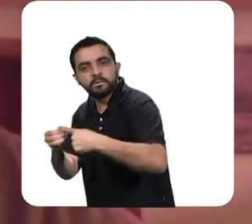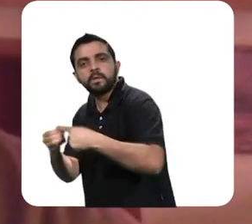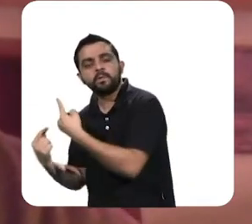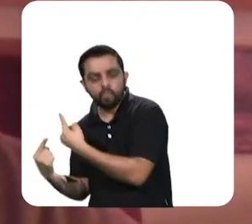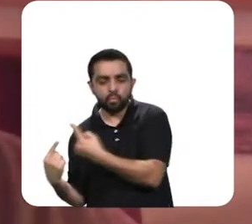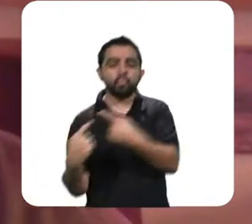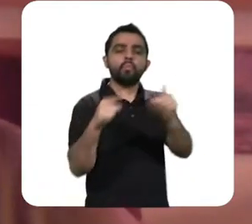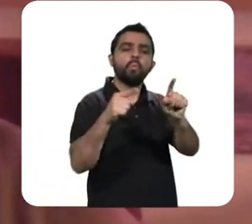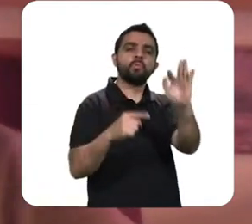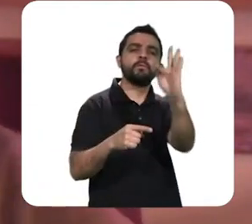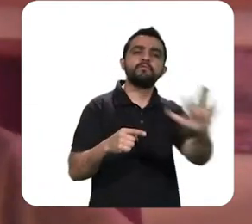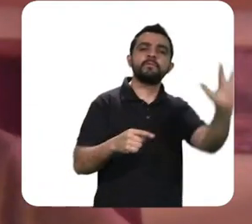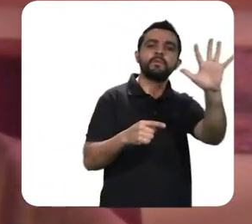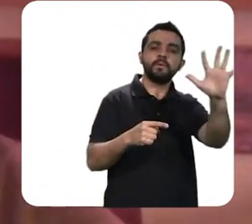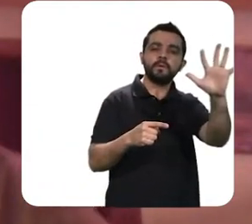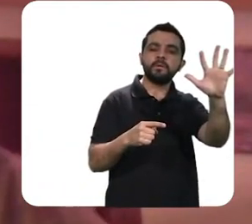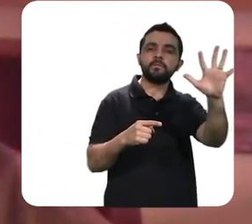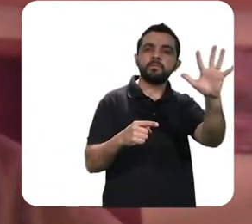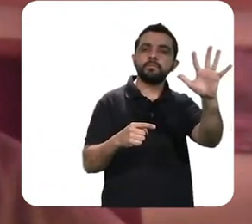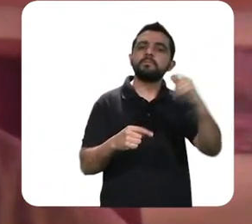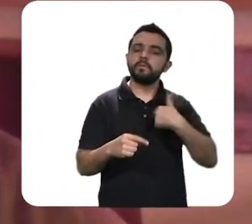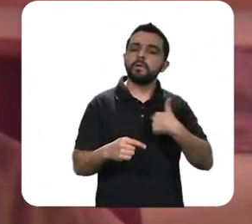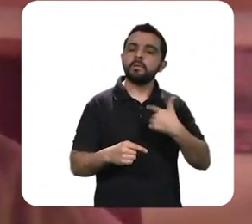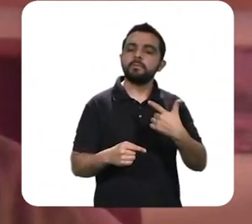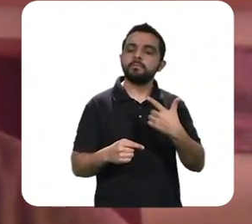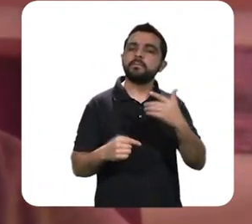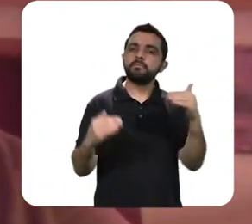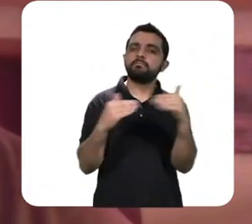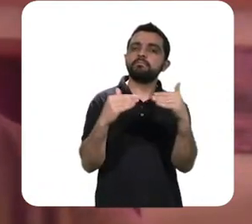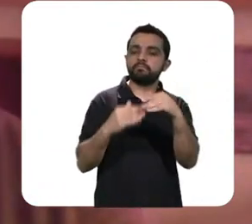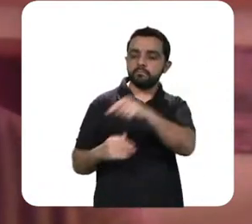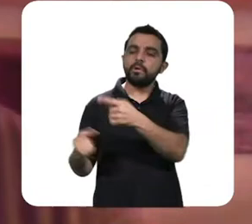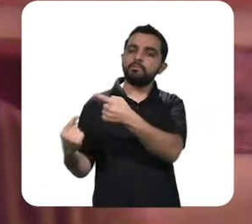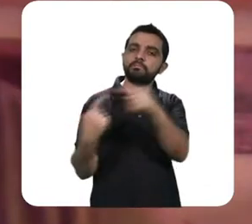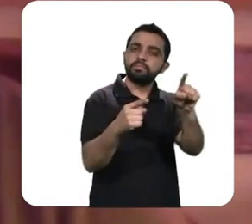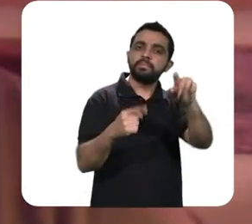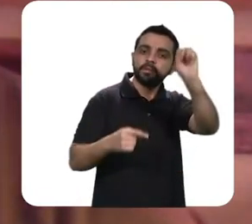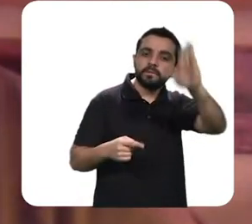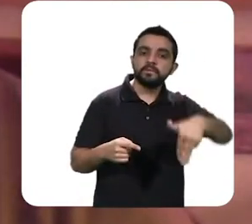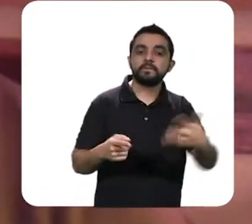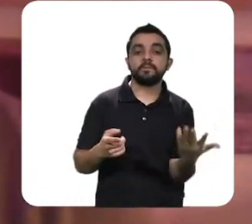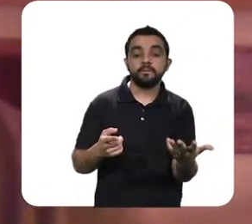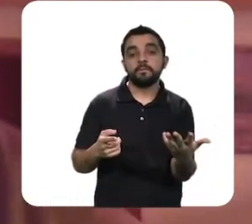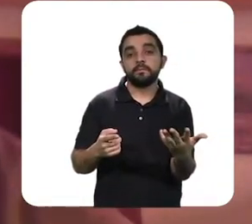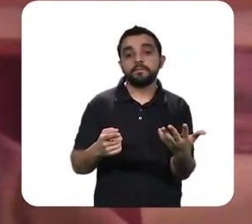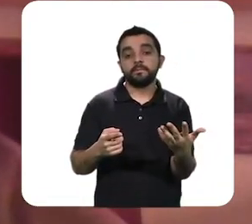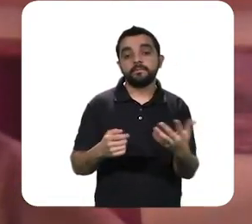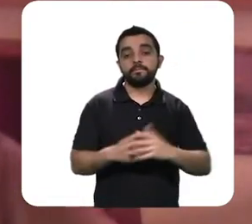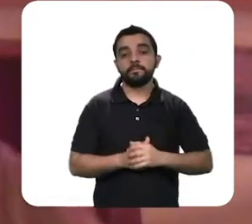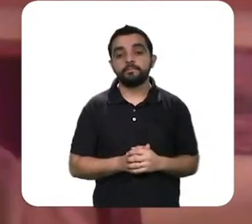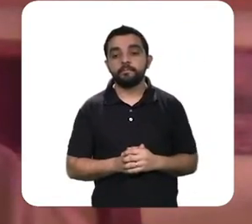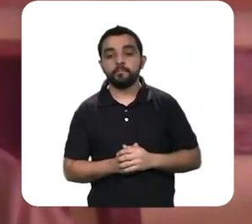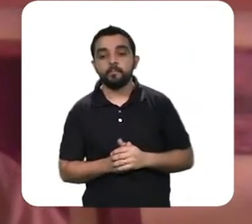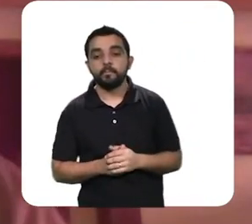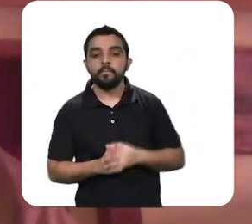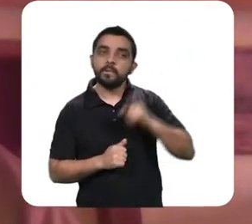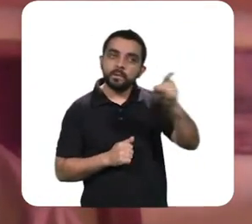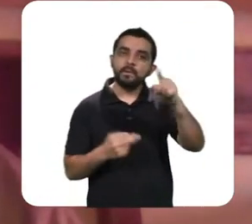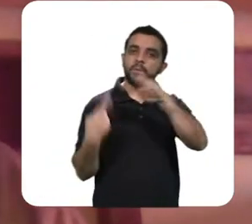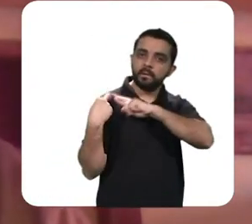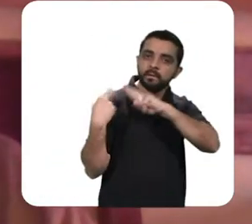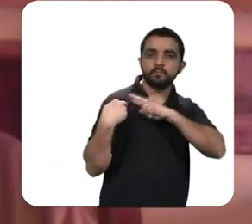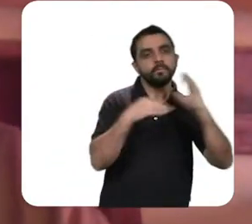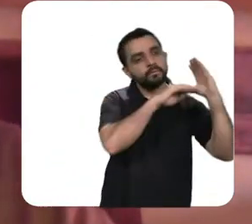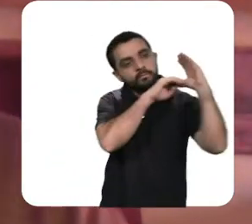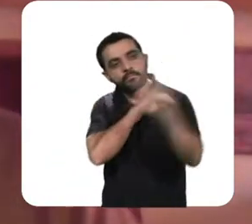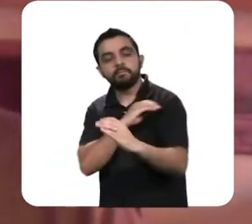porque a União foi colonizada sim pela mentalidade rentista e pelos representantes do rentismo internacional e nacional o programa